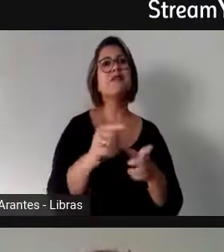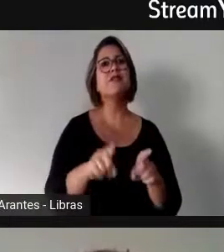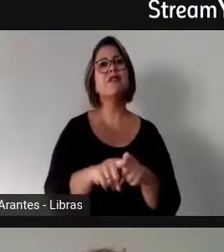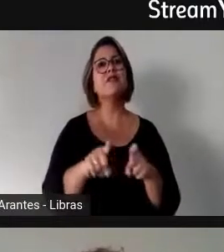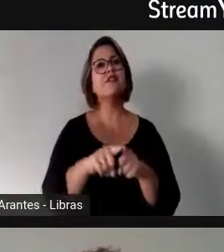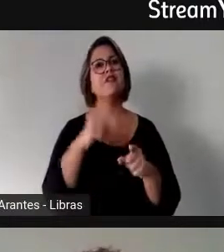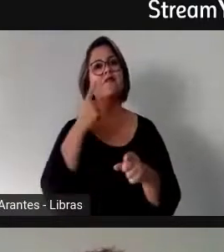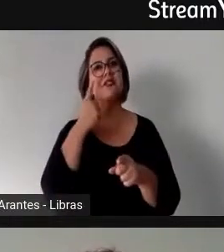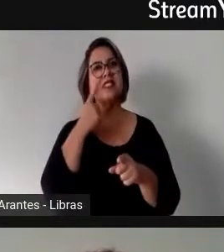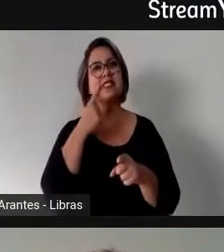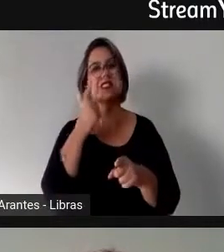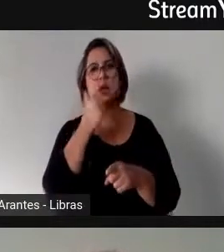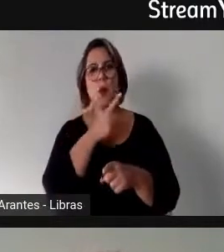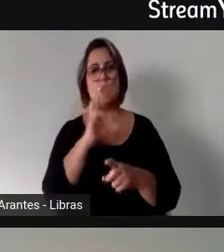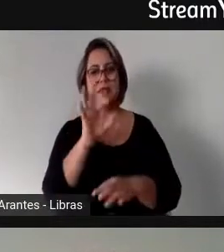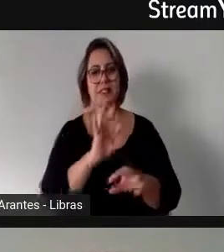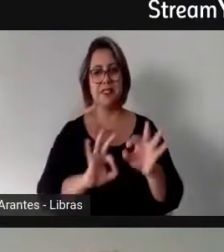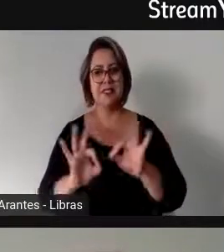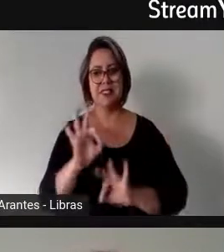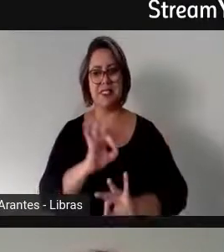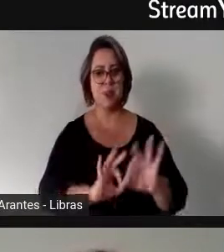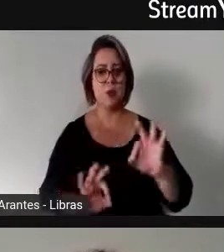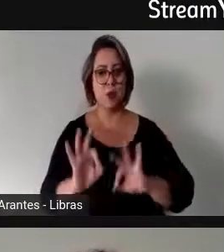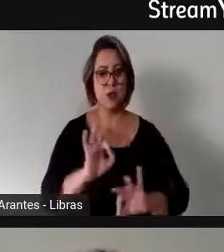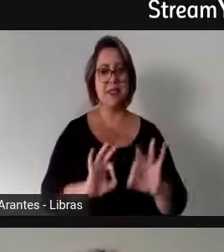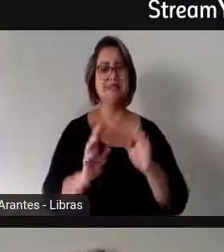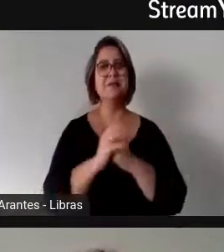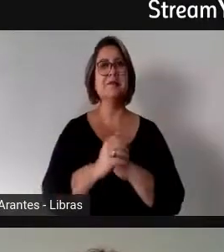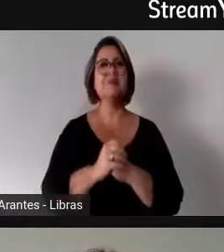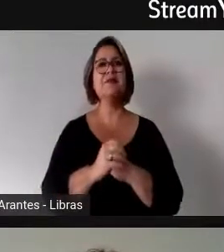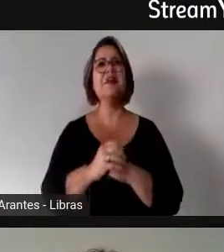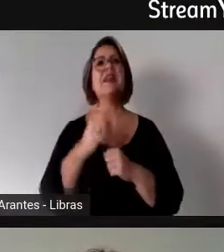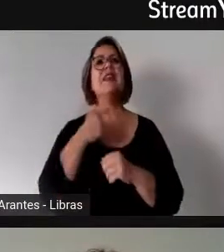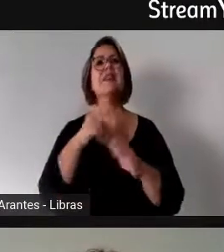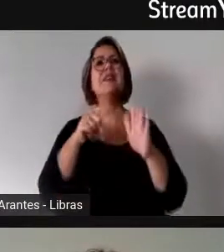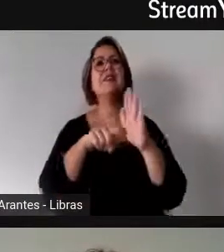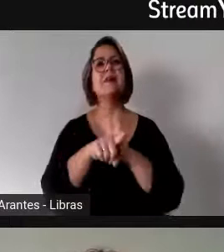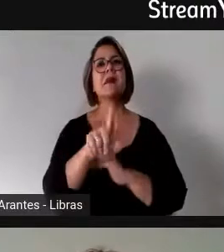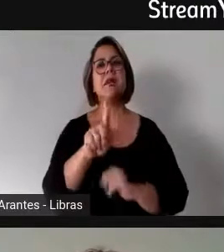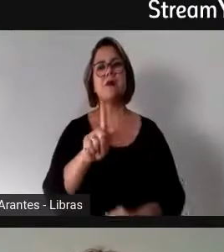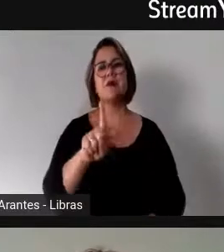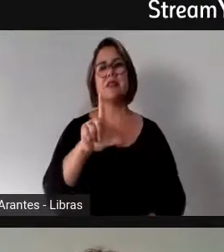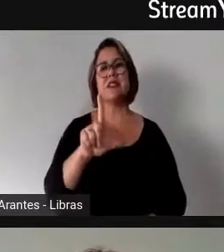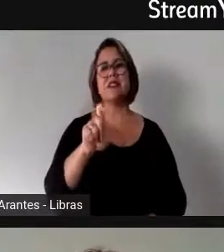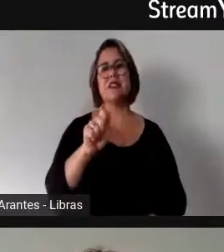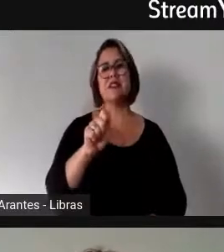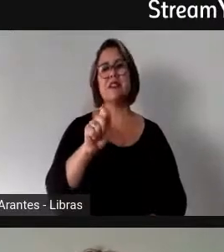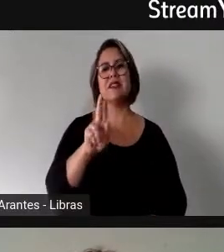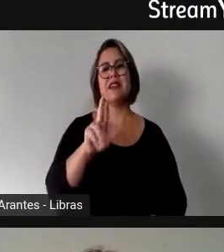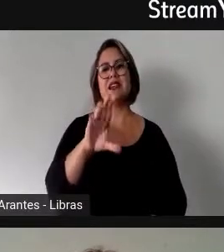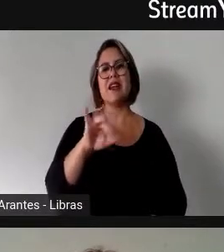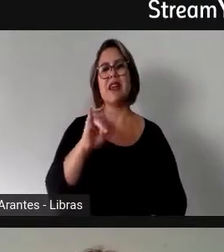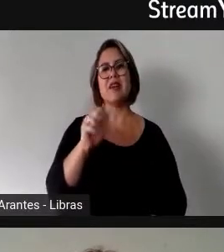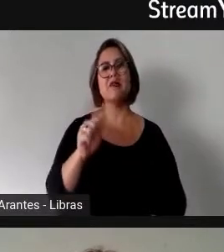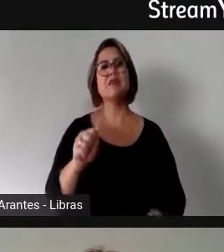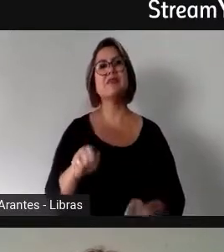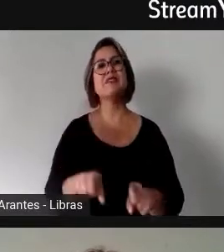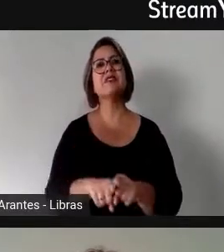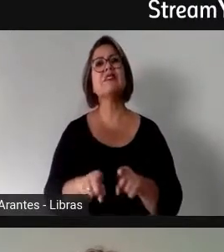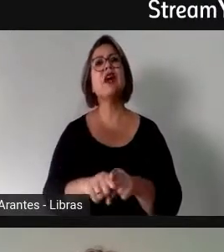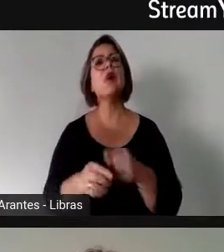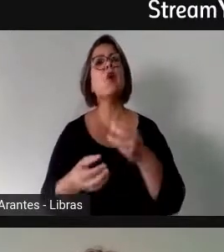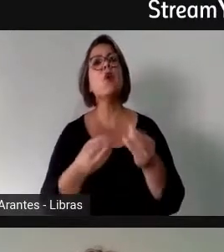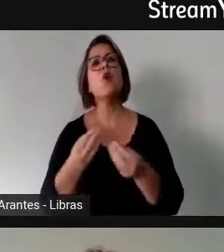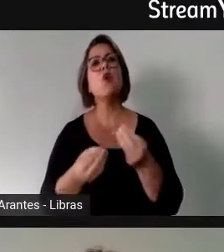se eu não me desorganizo tanto. Aqui uma pergunta da Glaucia Helena para a doutora Edilene. como você